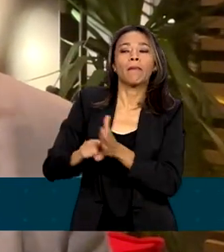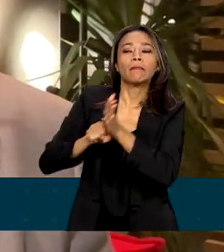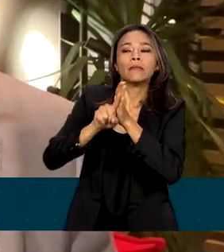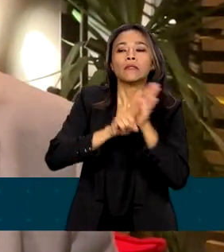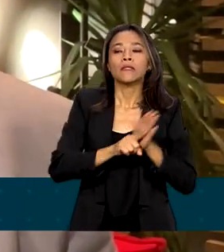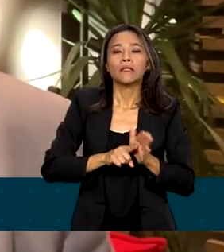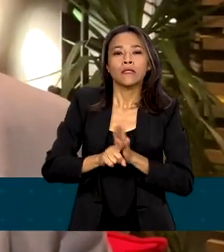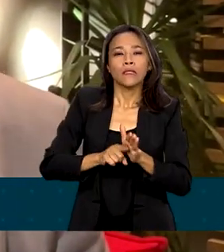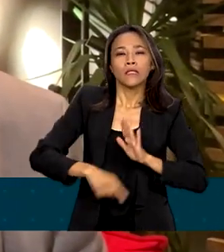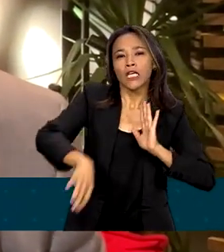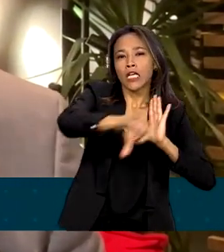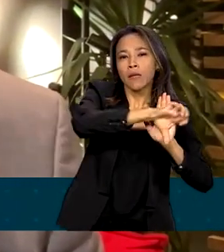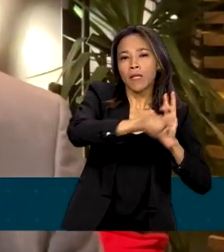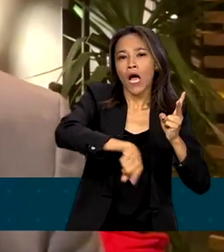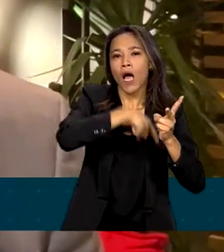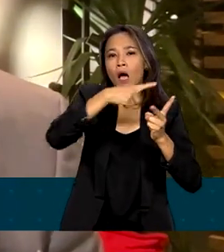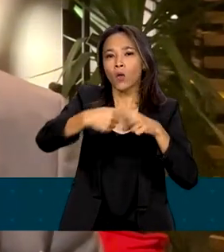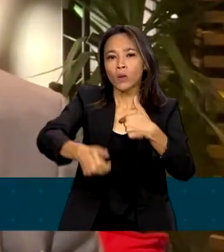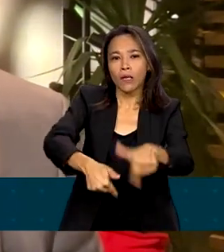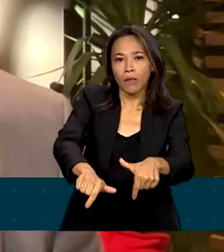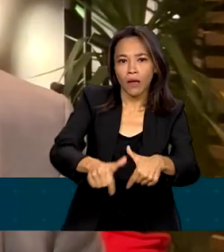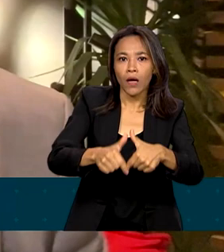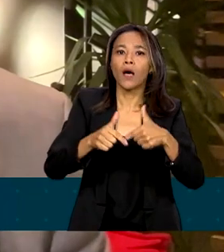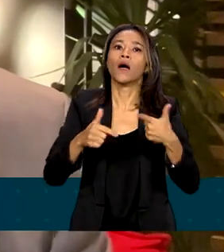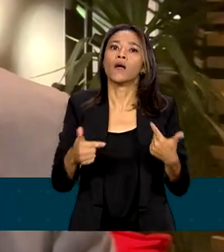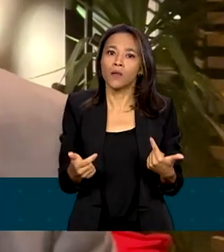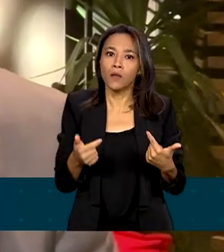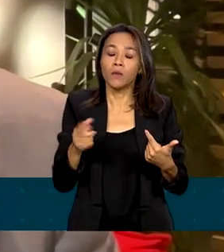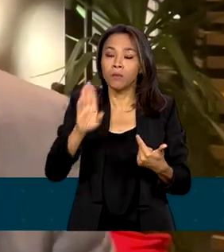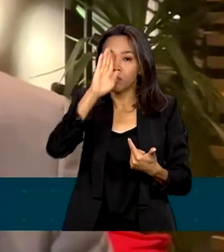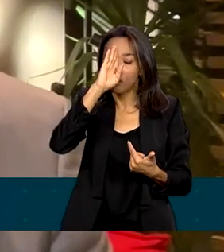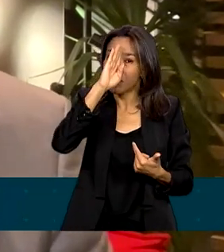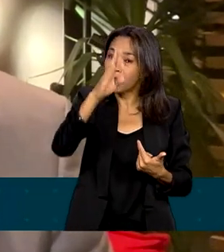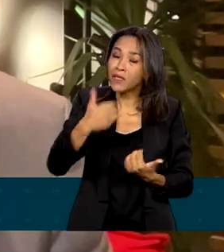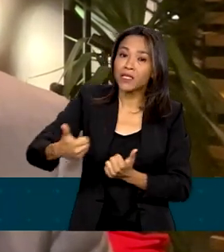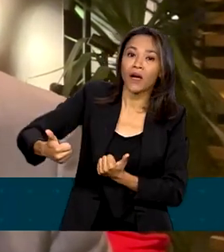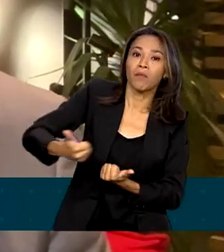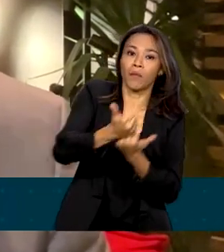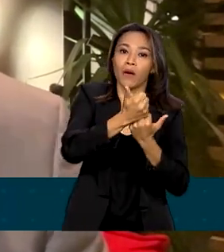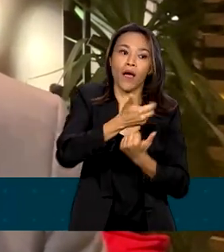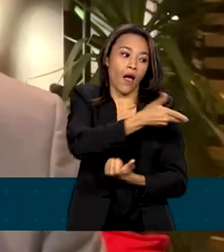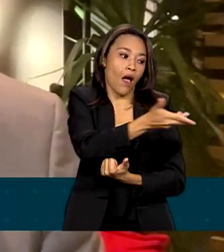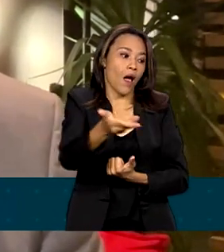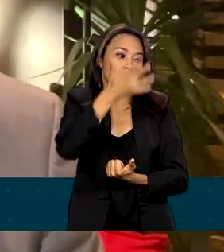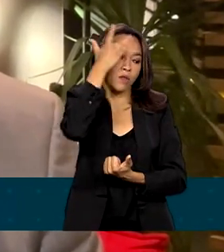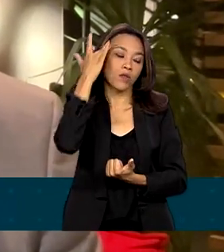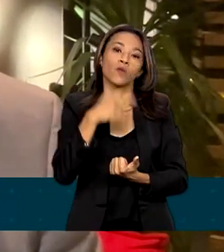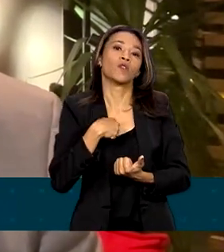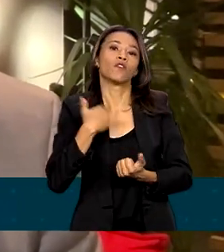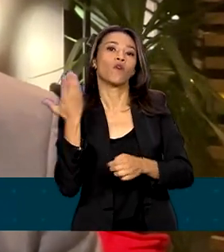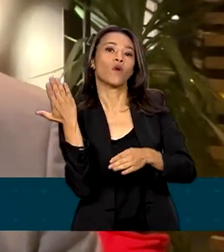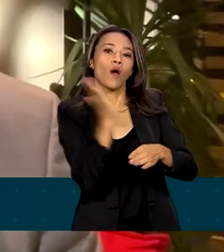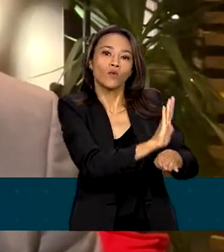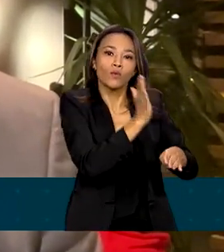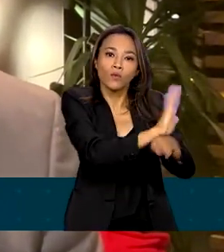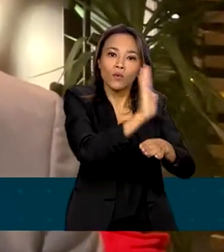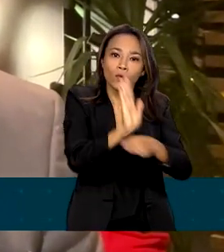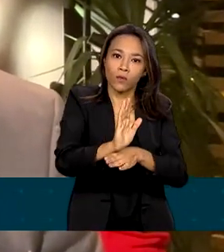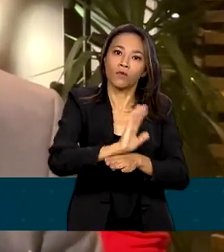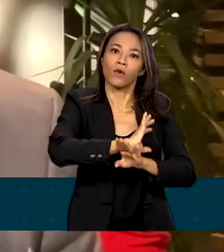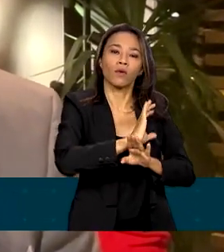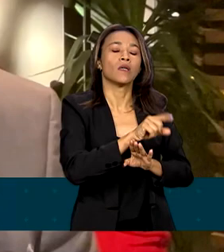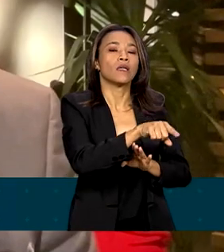na esfera criminal, na esfera trabalhista, mas principalmente dar suporte às pessoas que foram resgatadas, a fim de que elas